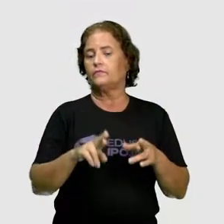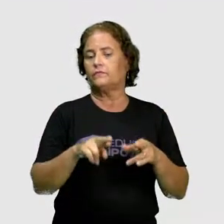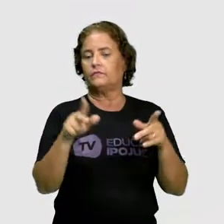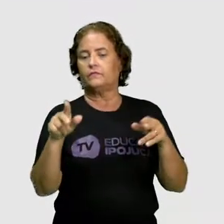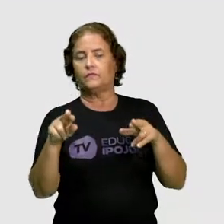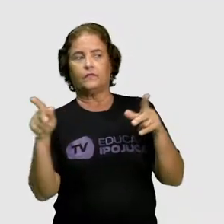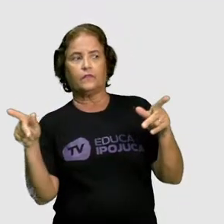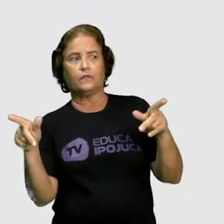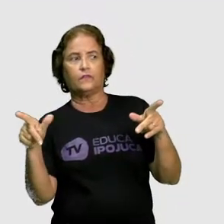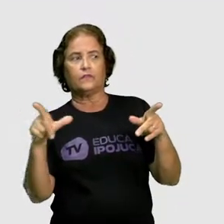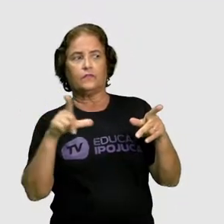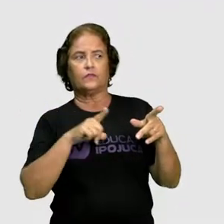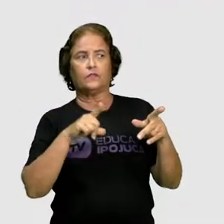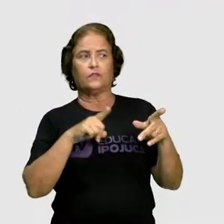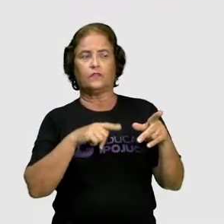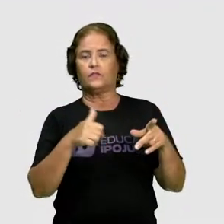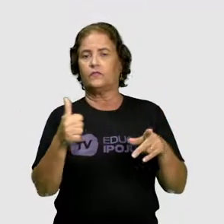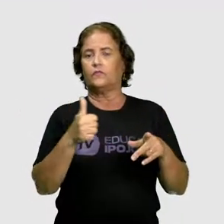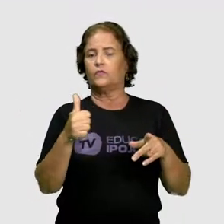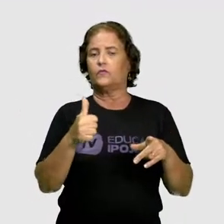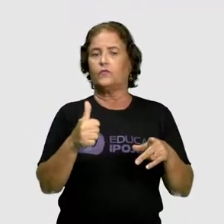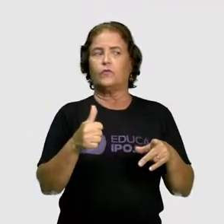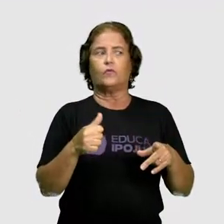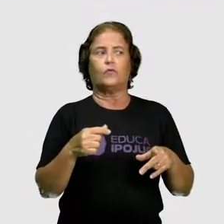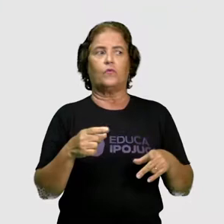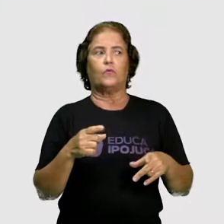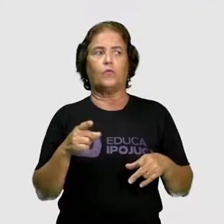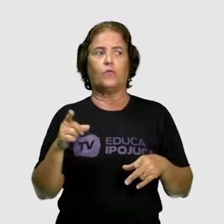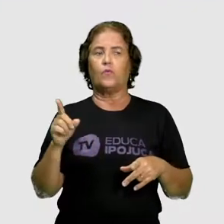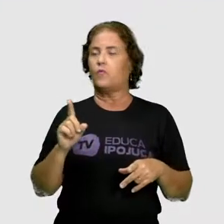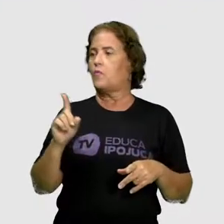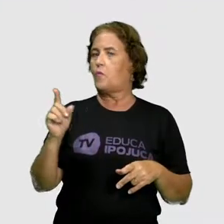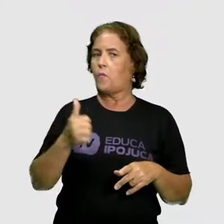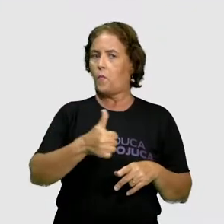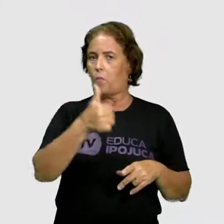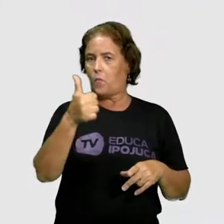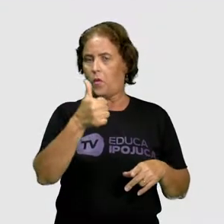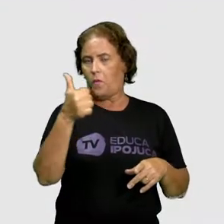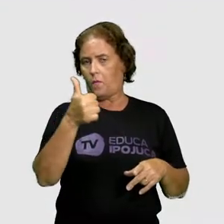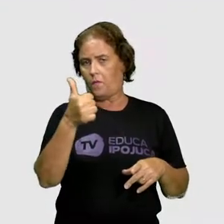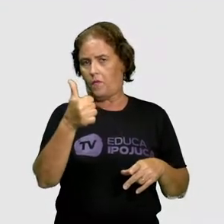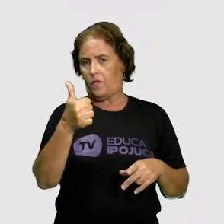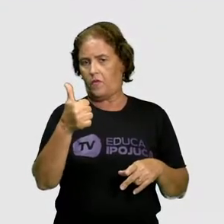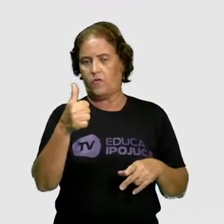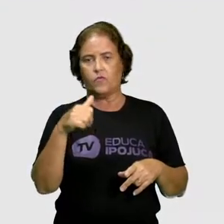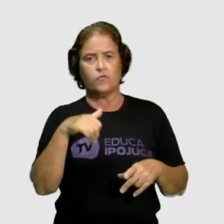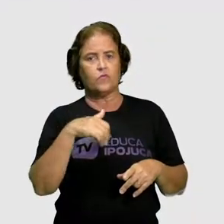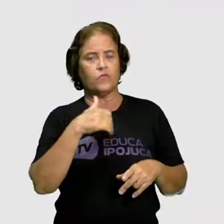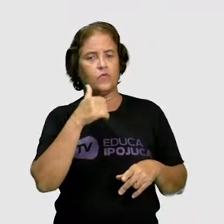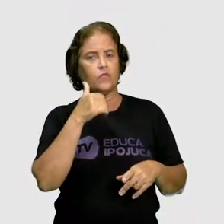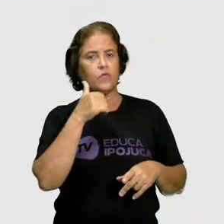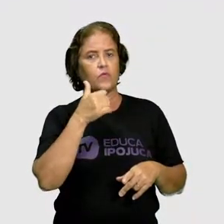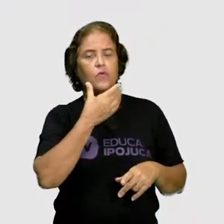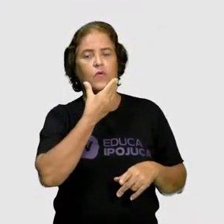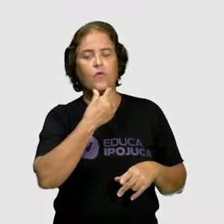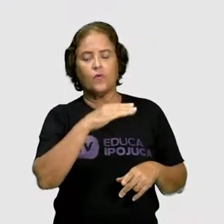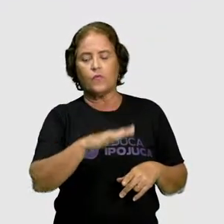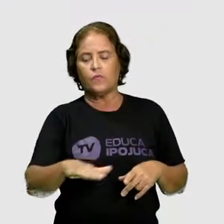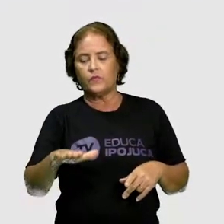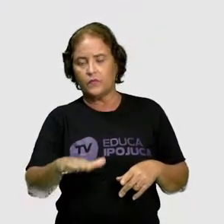aqui desse menino para esse menino? Nós percebemos aqui várias